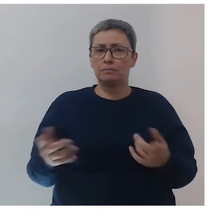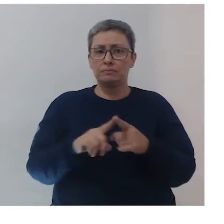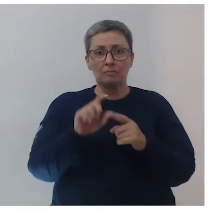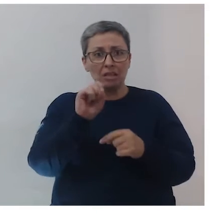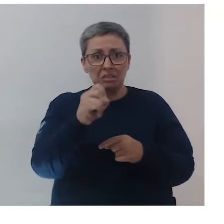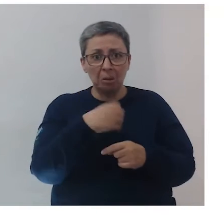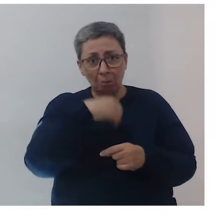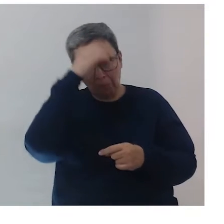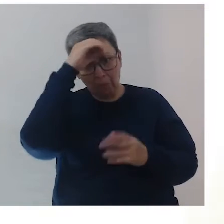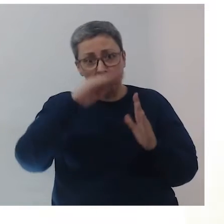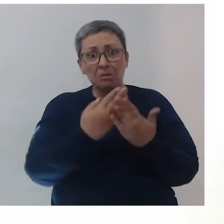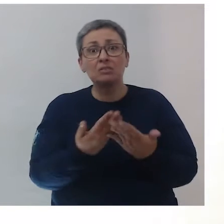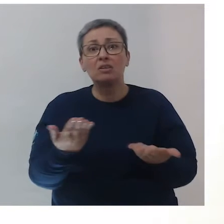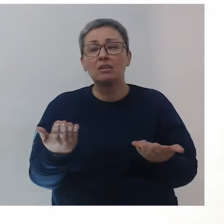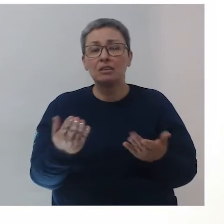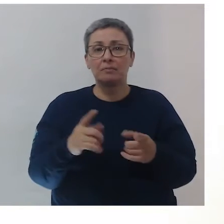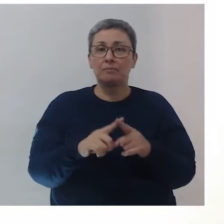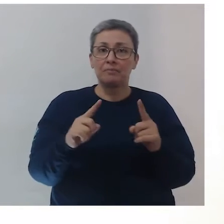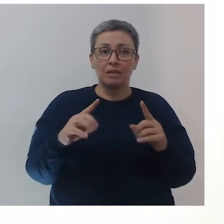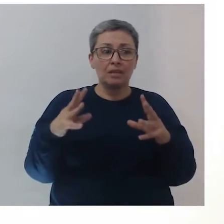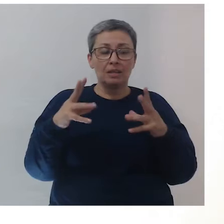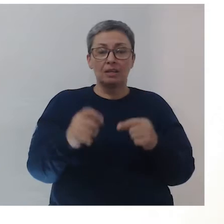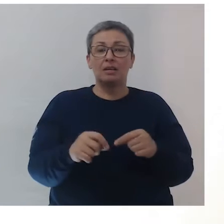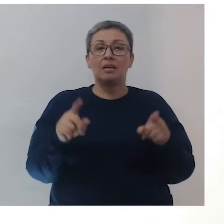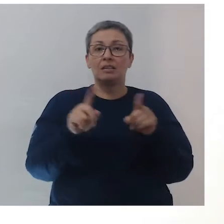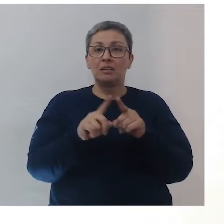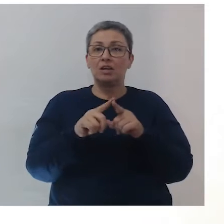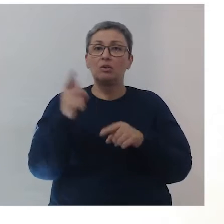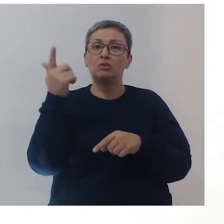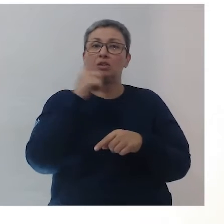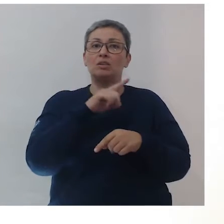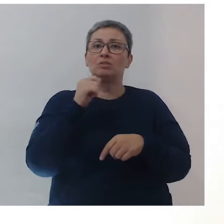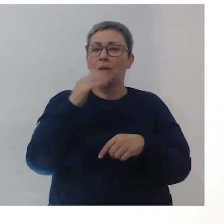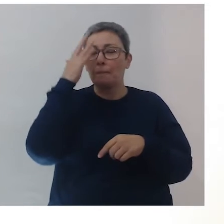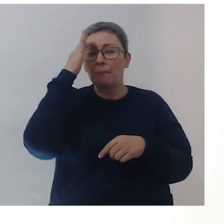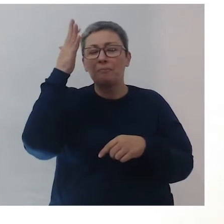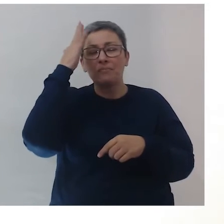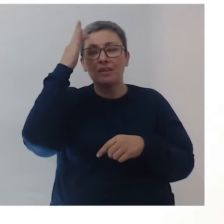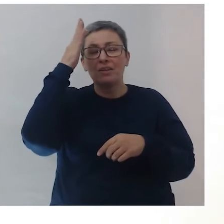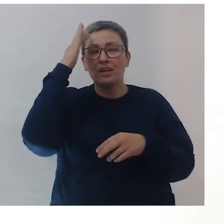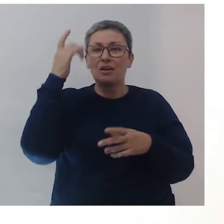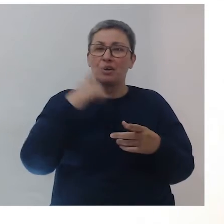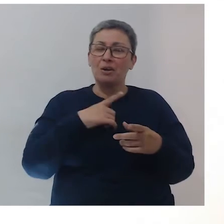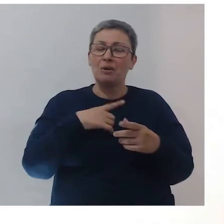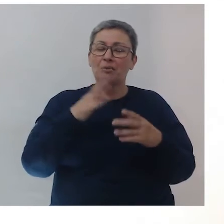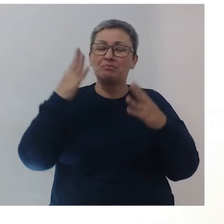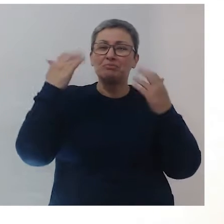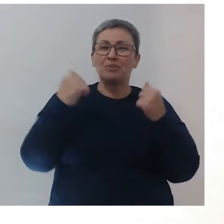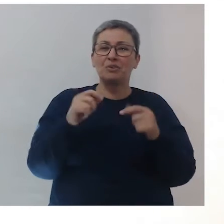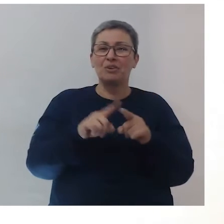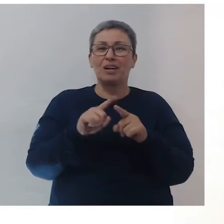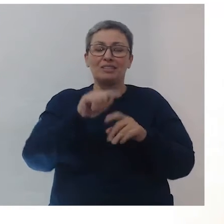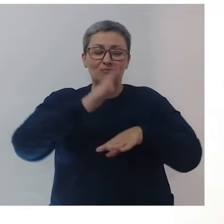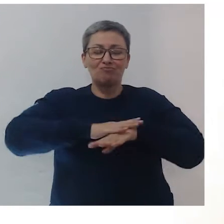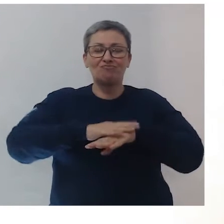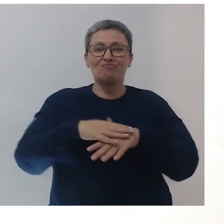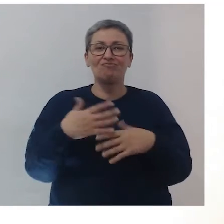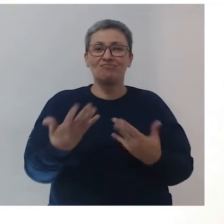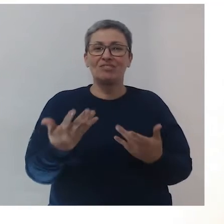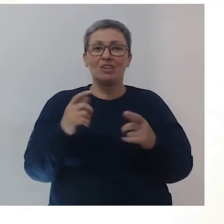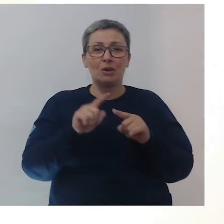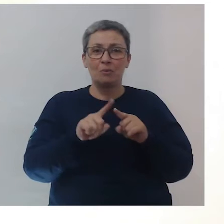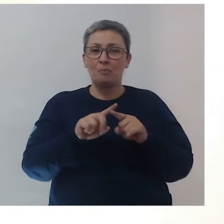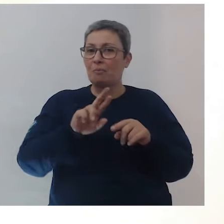E se eu estivesse na escola? Tudo que você imaginar, eu sei fazer.